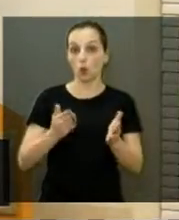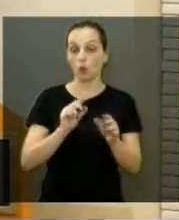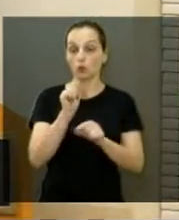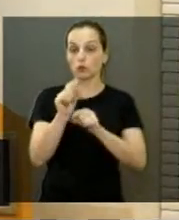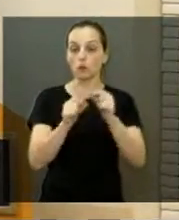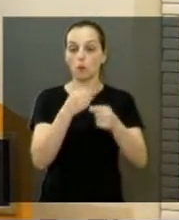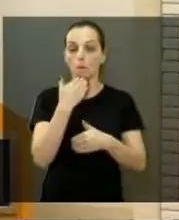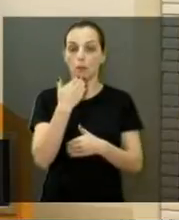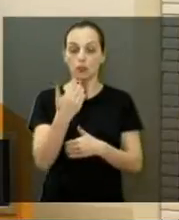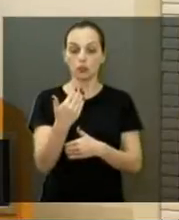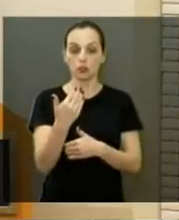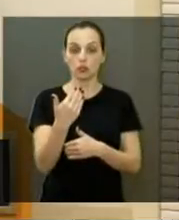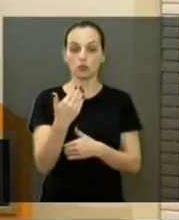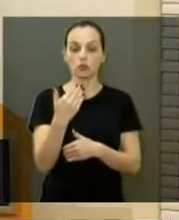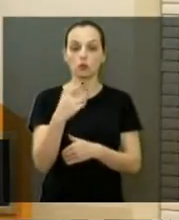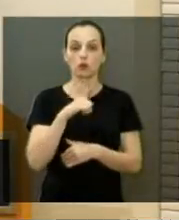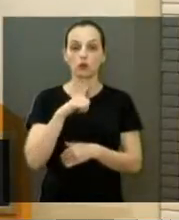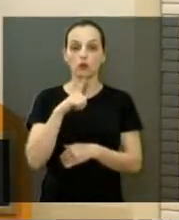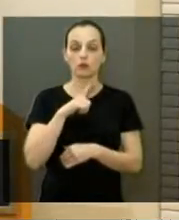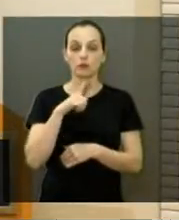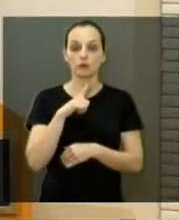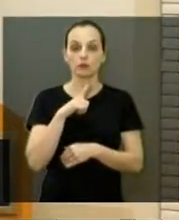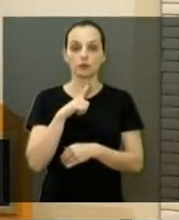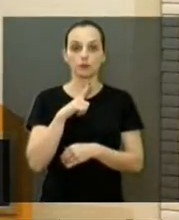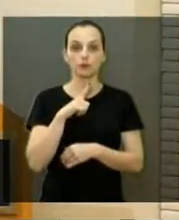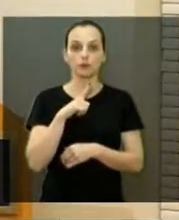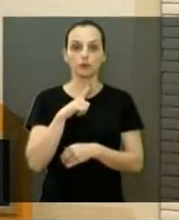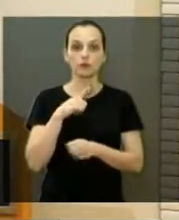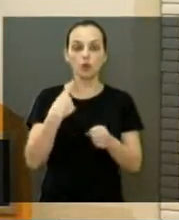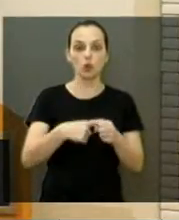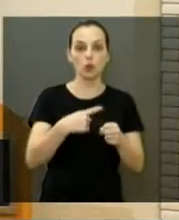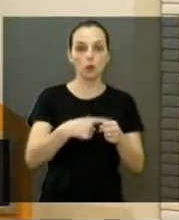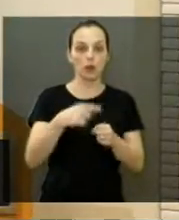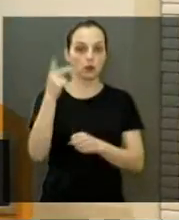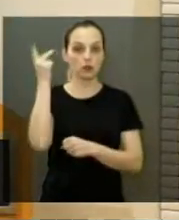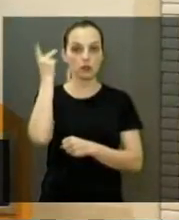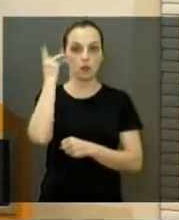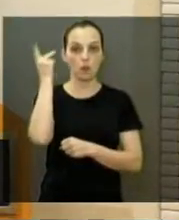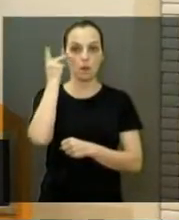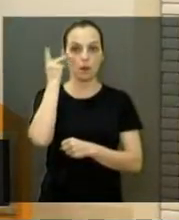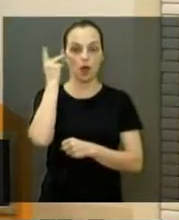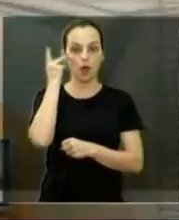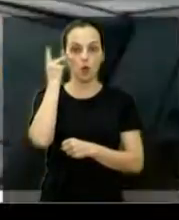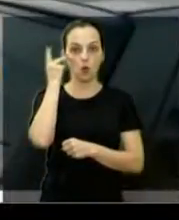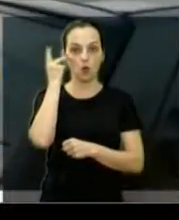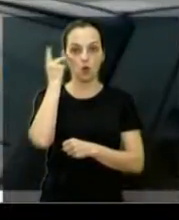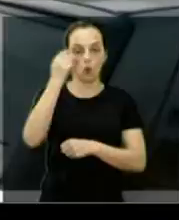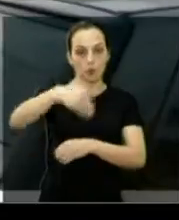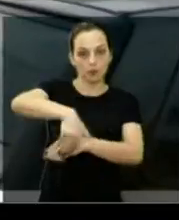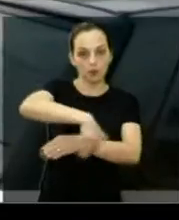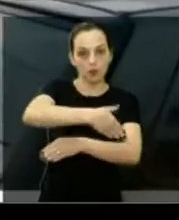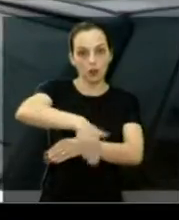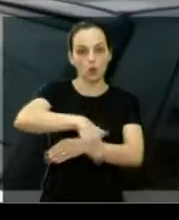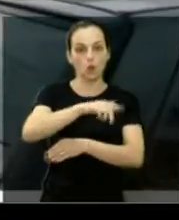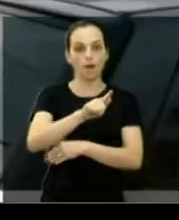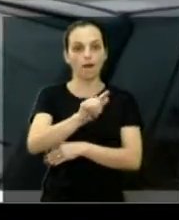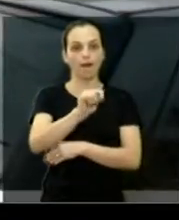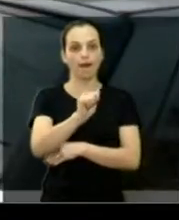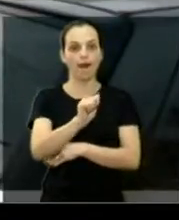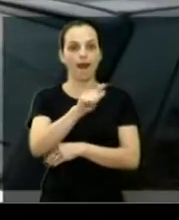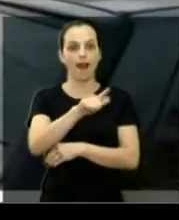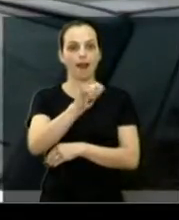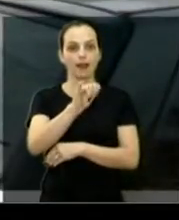uma solicitação que nós fizemos no Parque São Paulo, ali na rua Galilei,